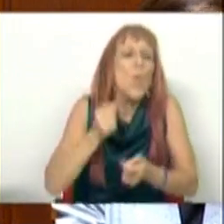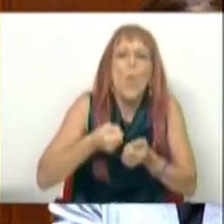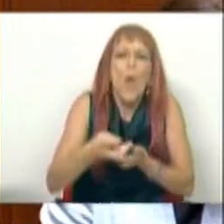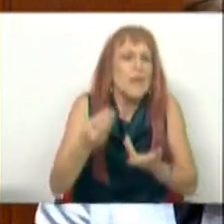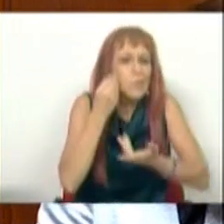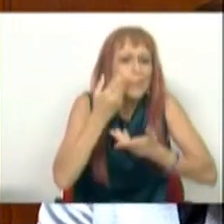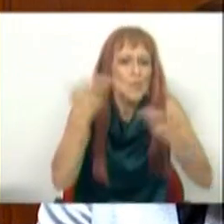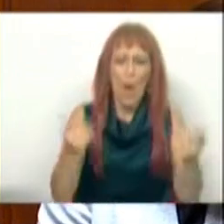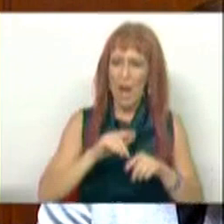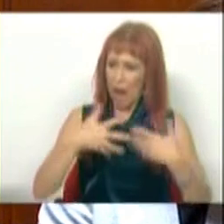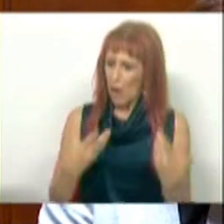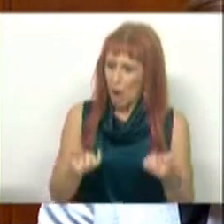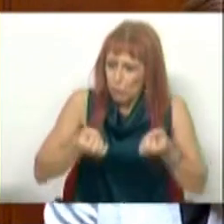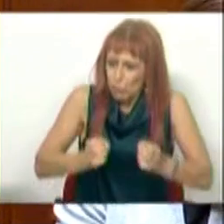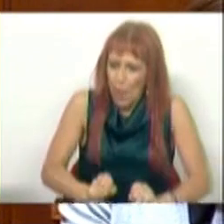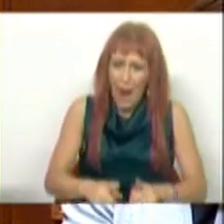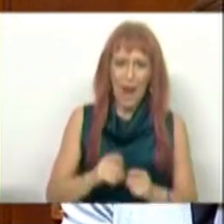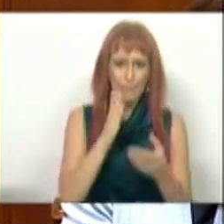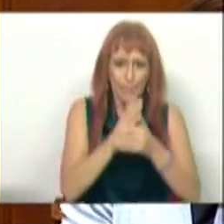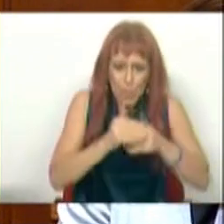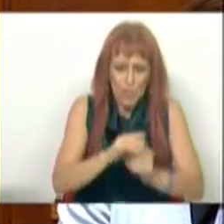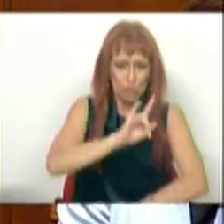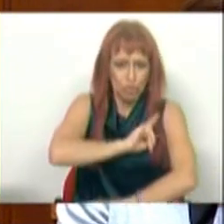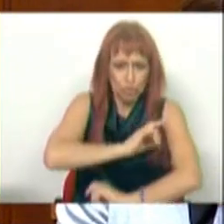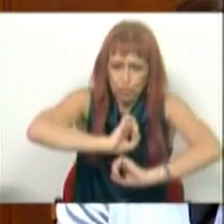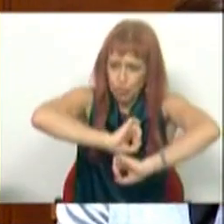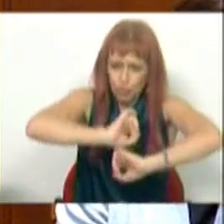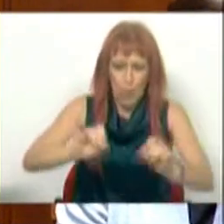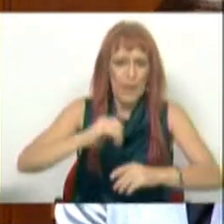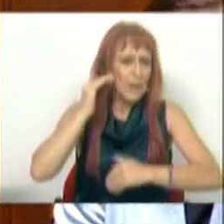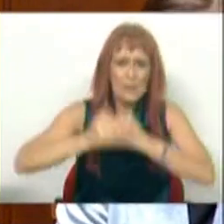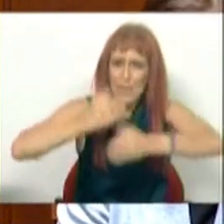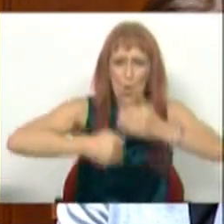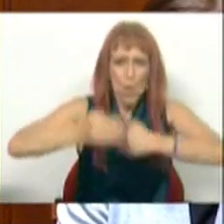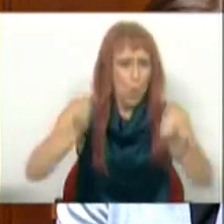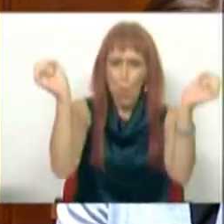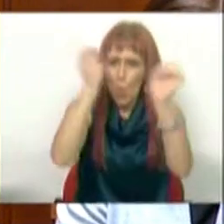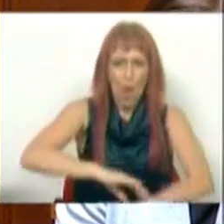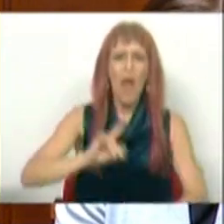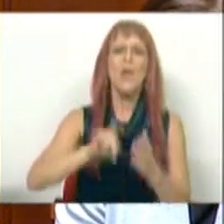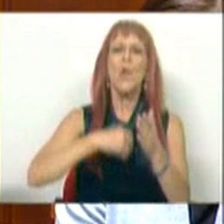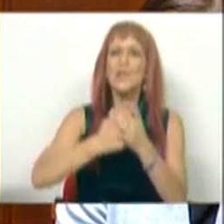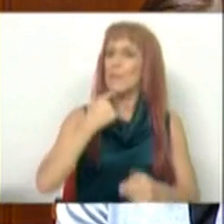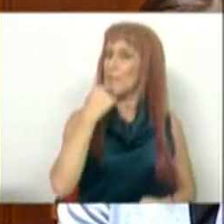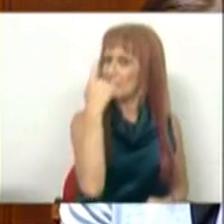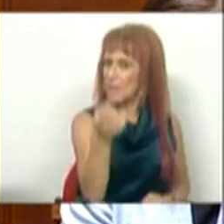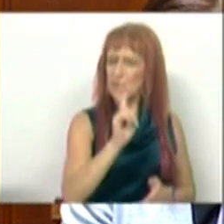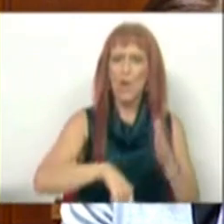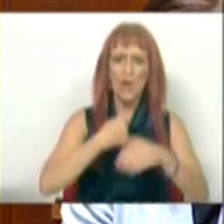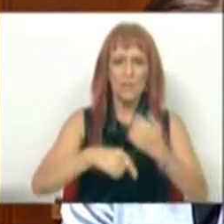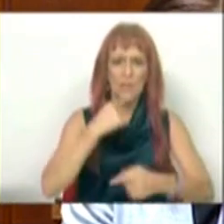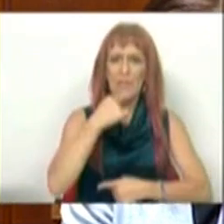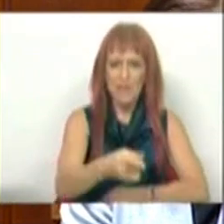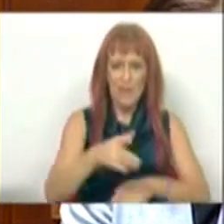porque não existe neste momento nenhum processo de privatização em curso. Nós sempre dissemos, nós sempre